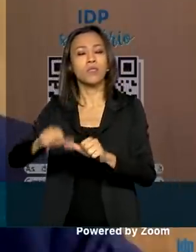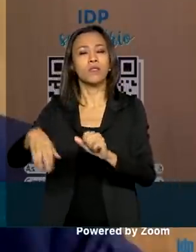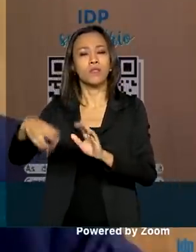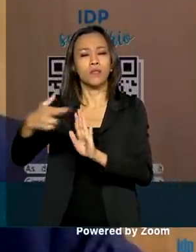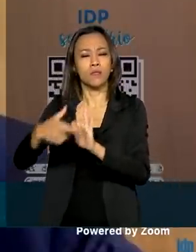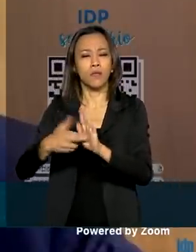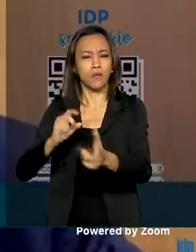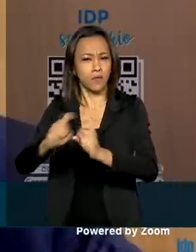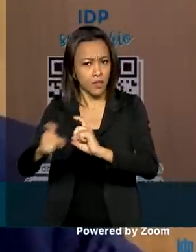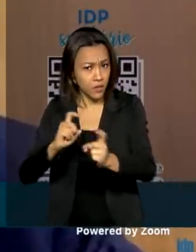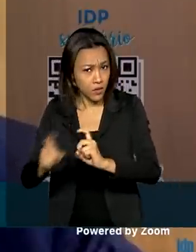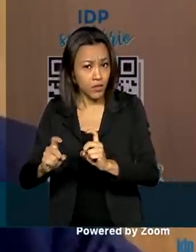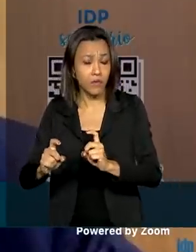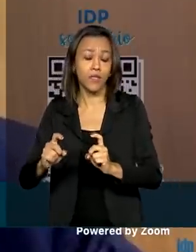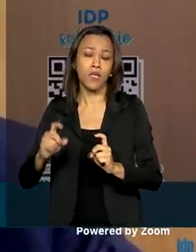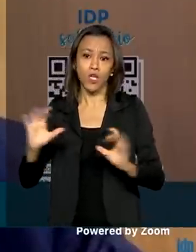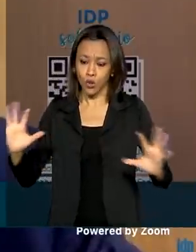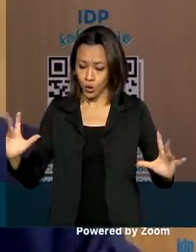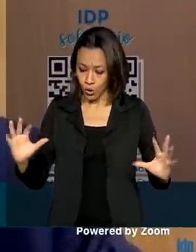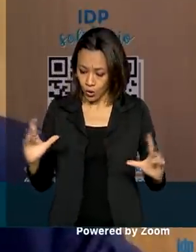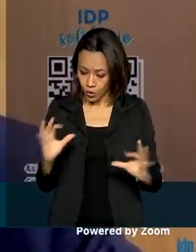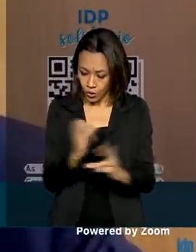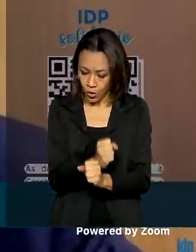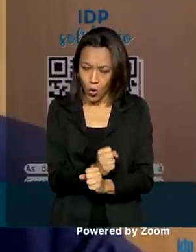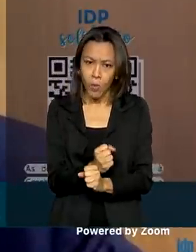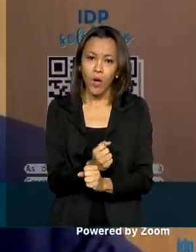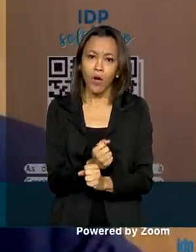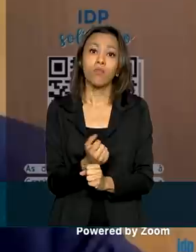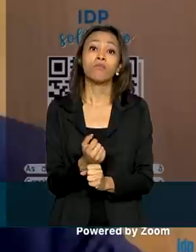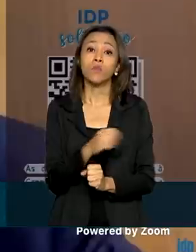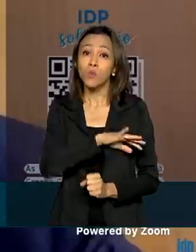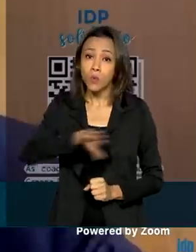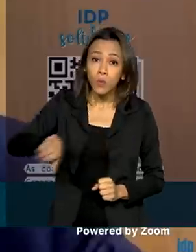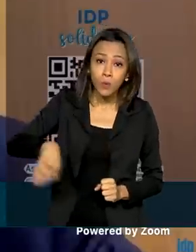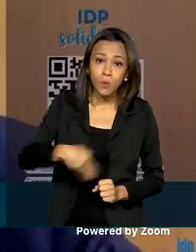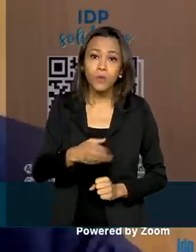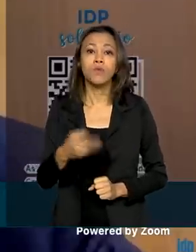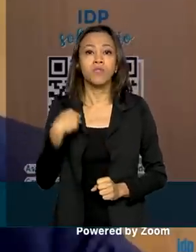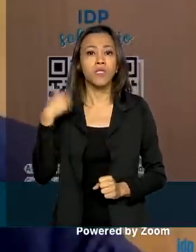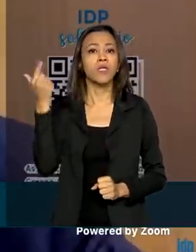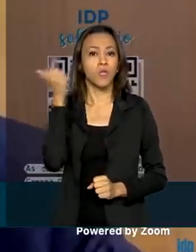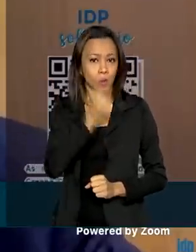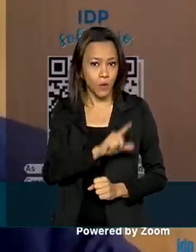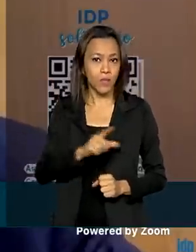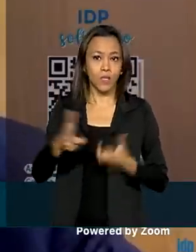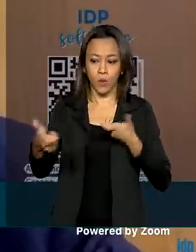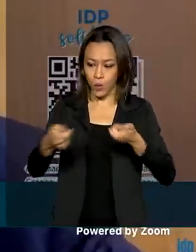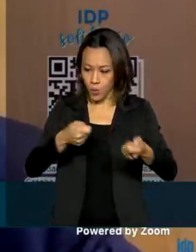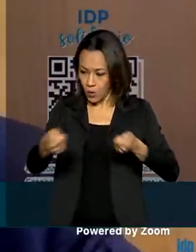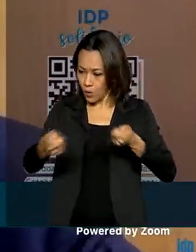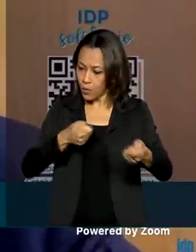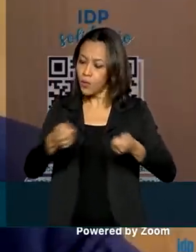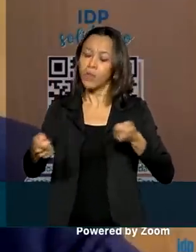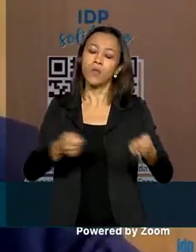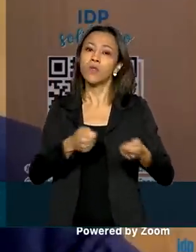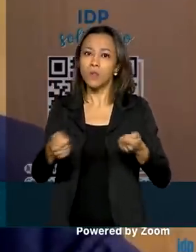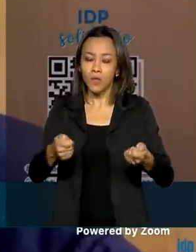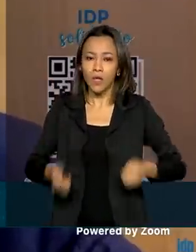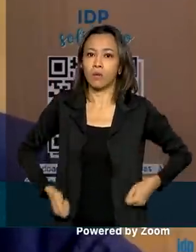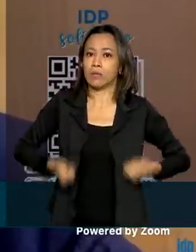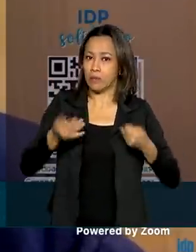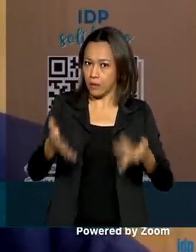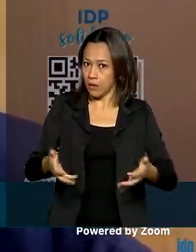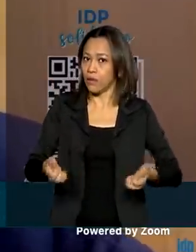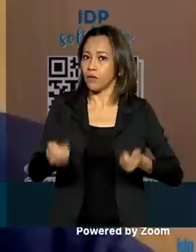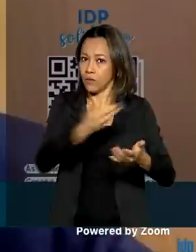Quando você vai somando tudo isso, você realmente recuperou o controle sobre a trajetória futura da despesa pública,